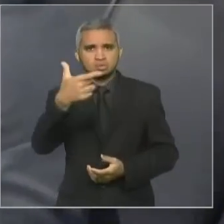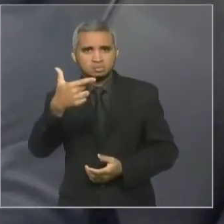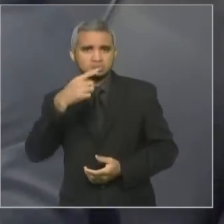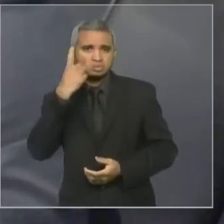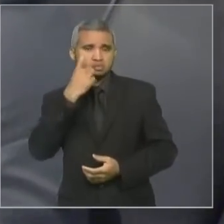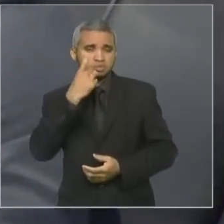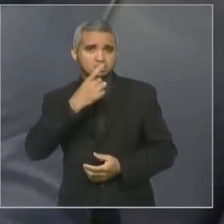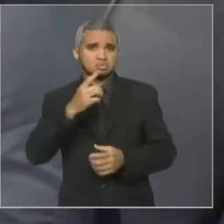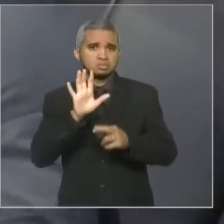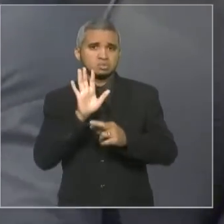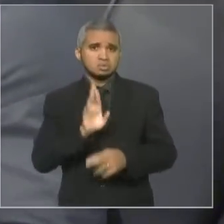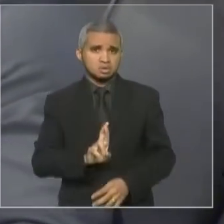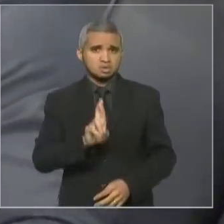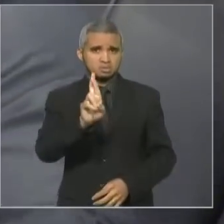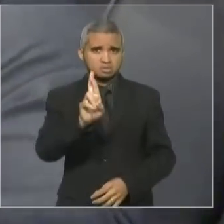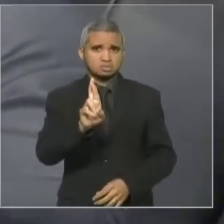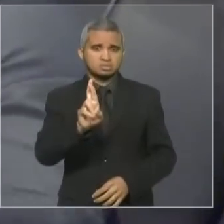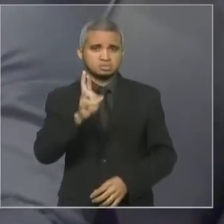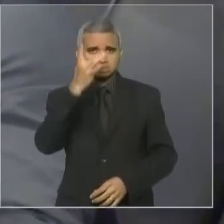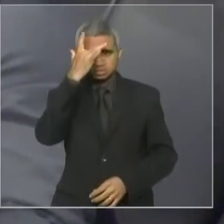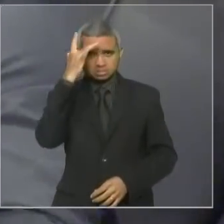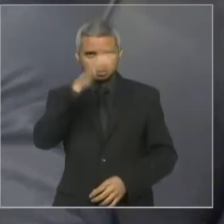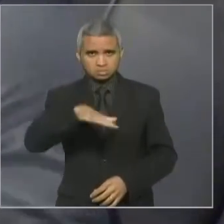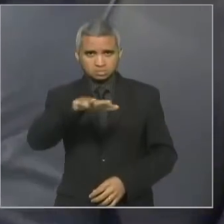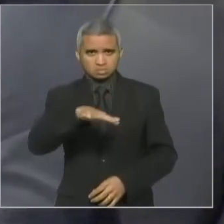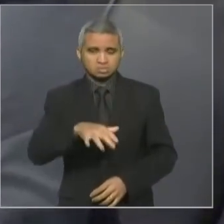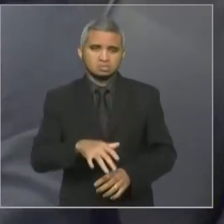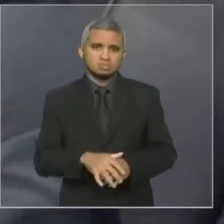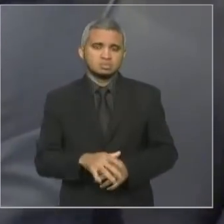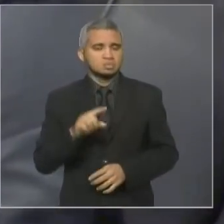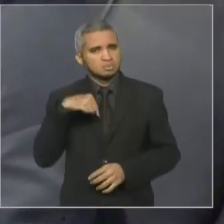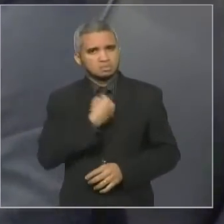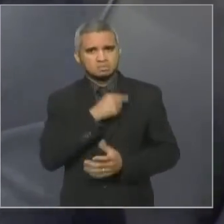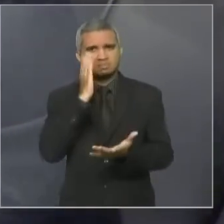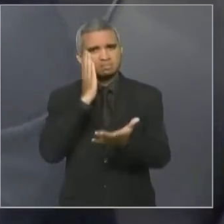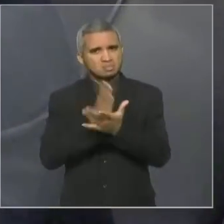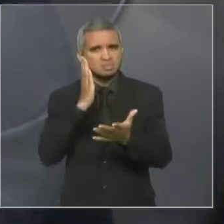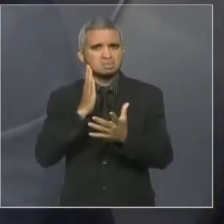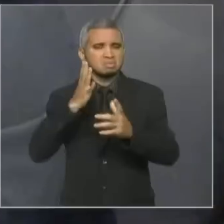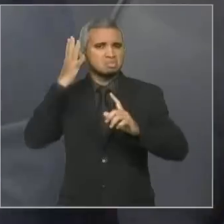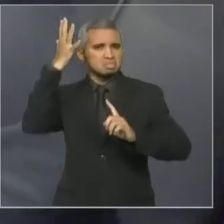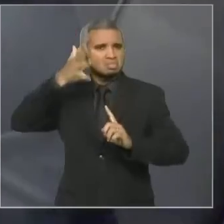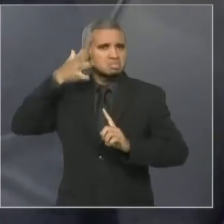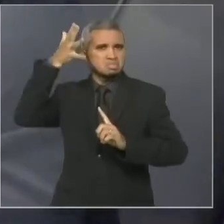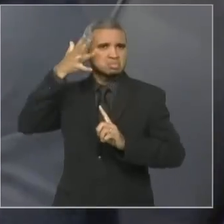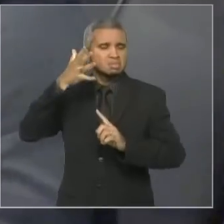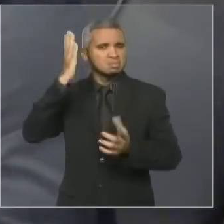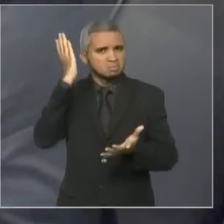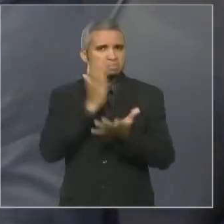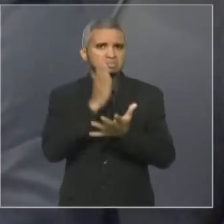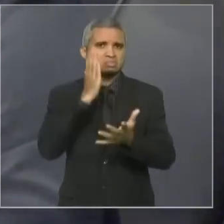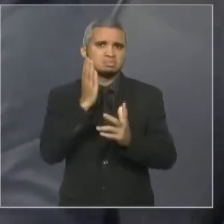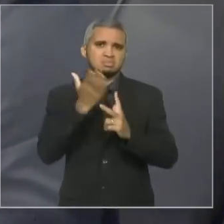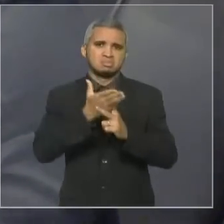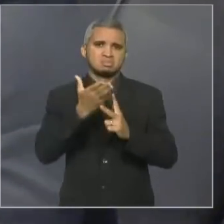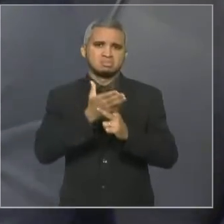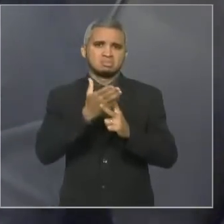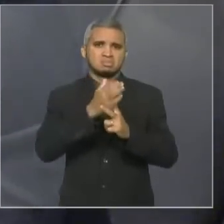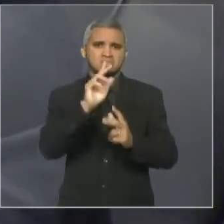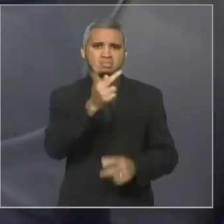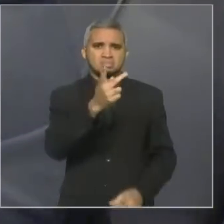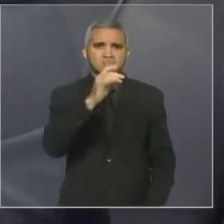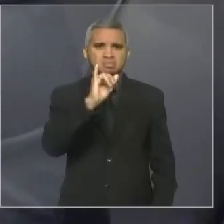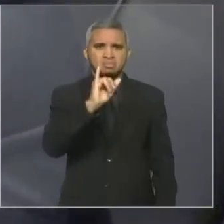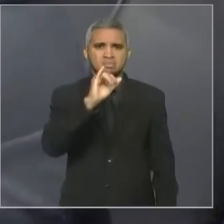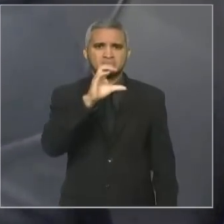marenses. Então, vamos deixar de fazer discurso, vamos deixar de hipocrisia e vamos verdadeiramente nos unir, apesar das